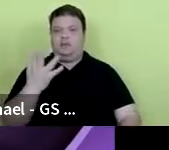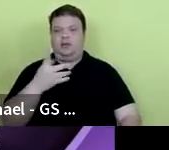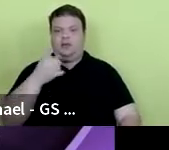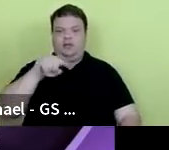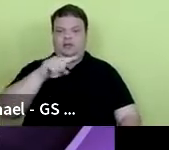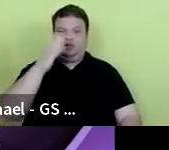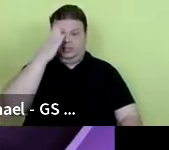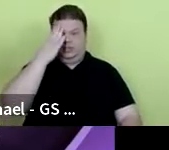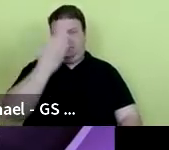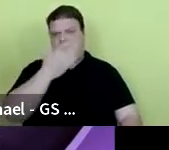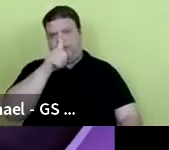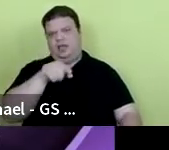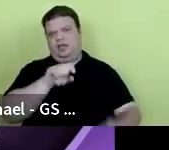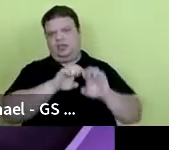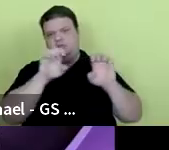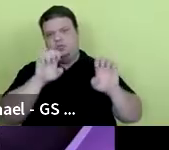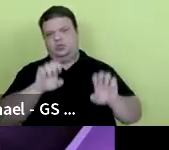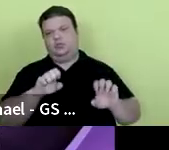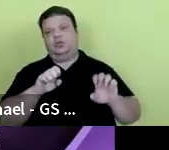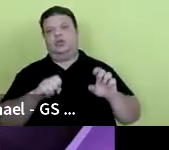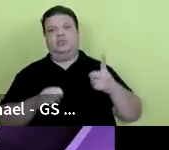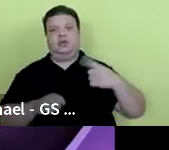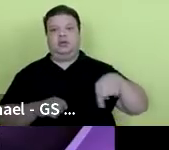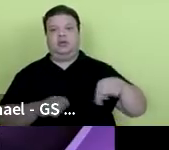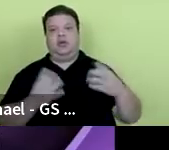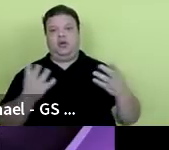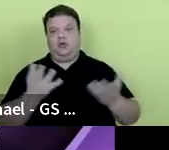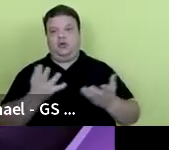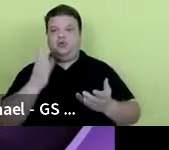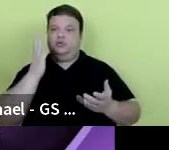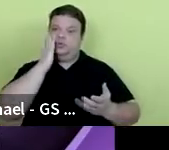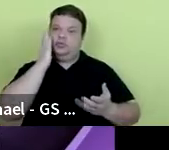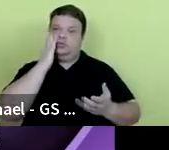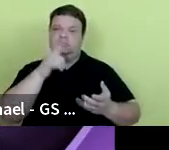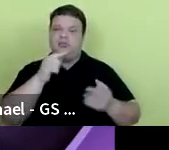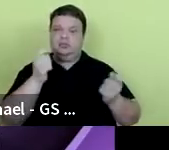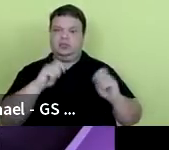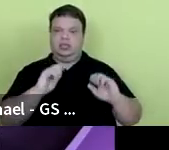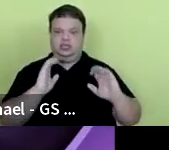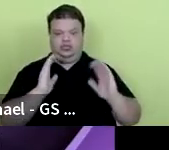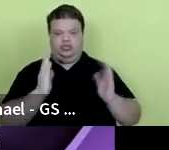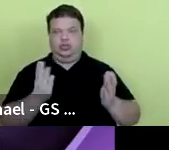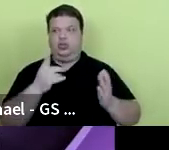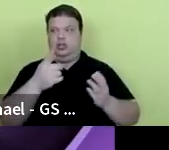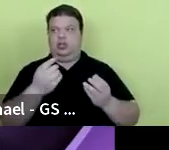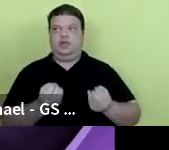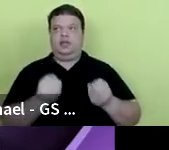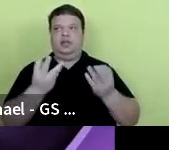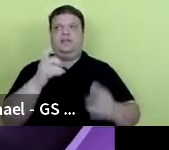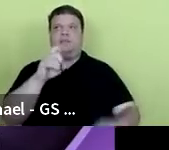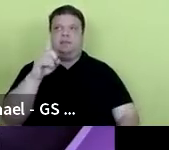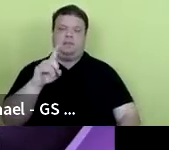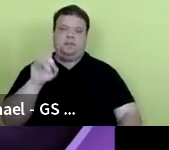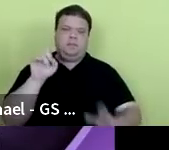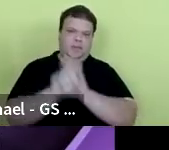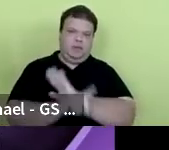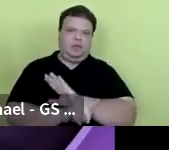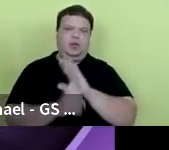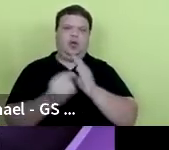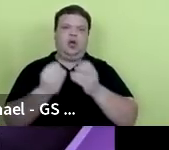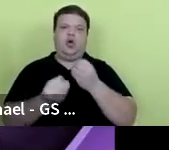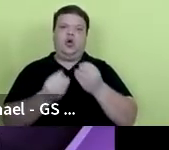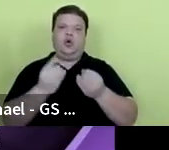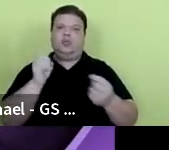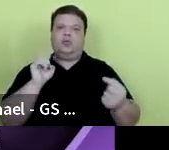essa estrutura do curso, onde a gente vai, já hoje, vocês vão receber um questionário, vocês vão falar um pouquinho sobre vocês,